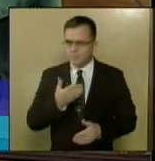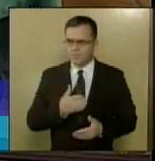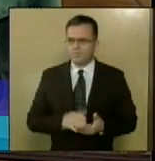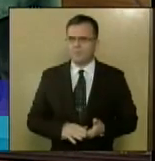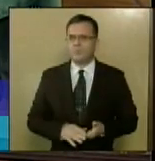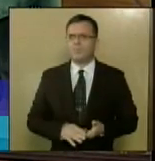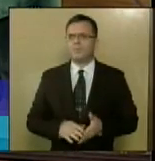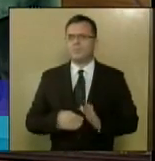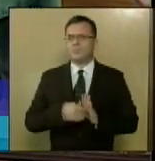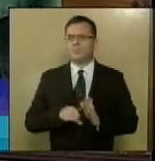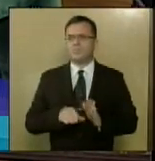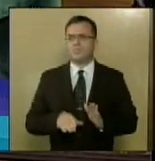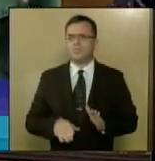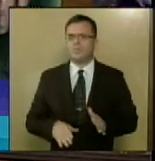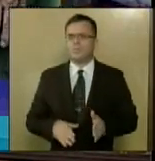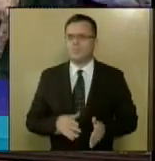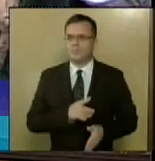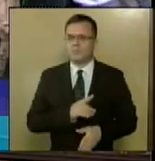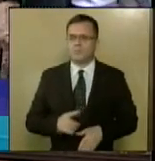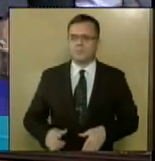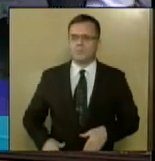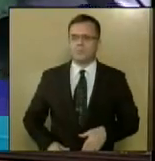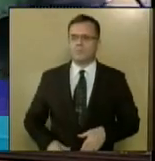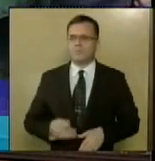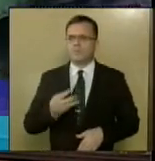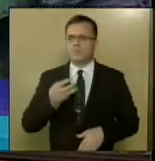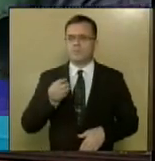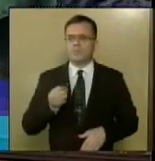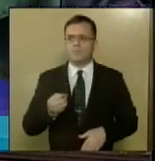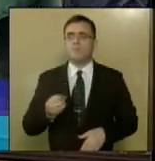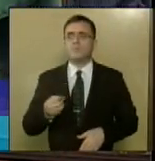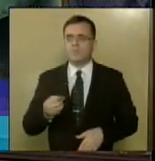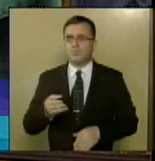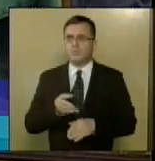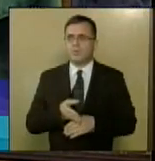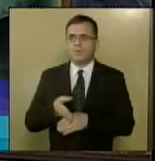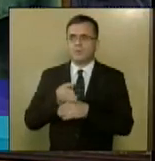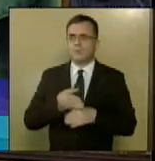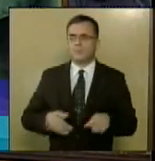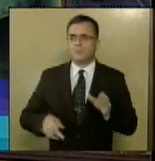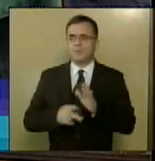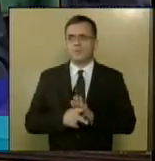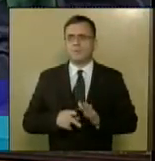Excelentíssimo governador. Plaquimplante, 30 câmeras de vigilância na cidade de Pedrinhas.